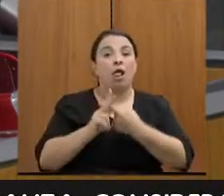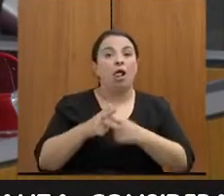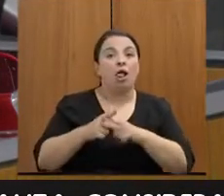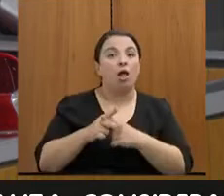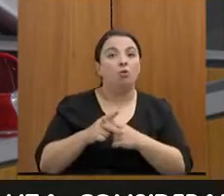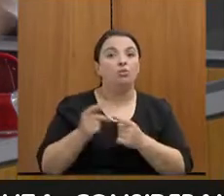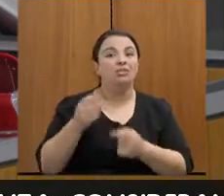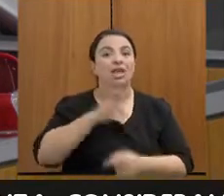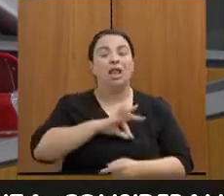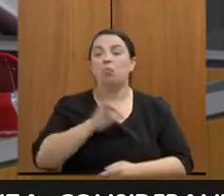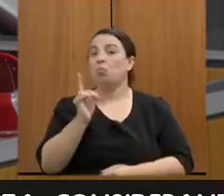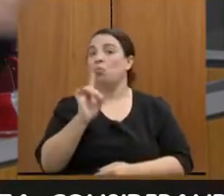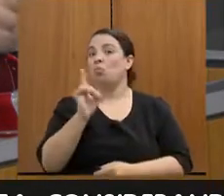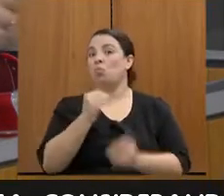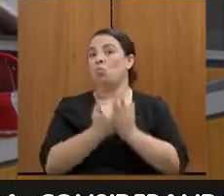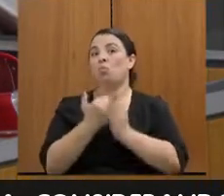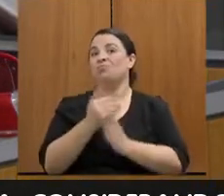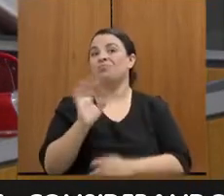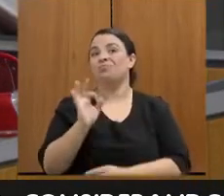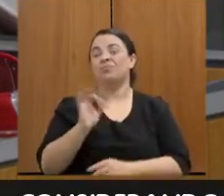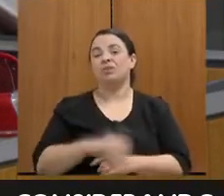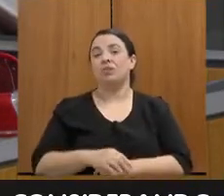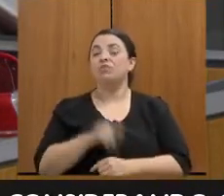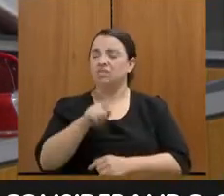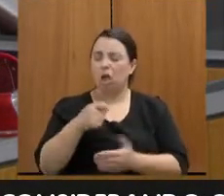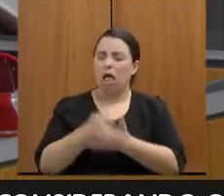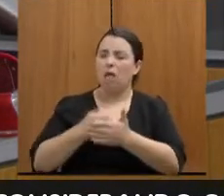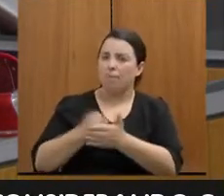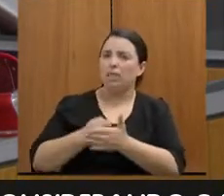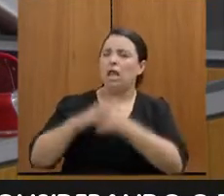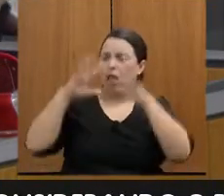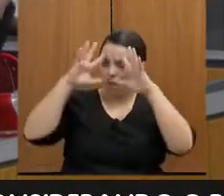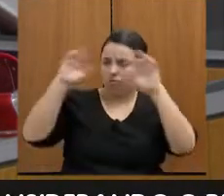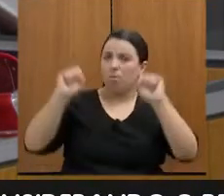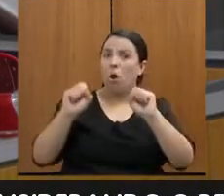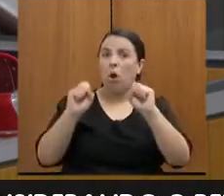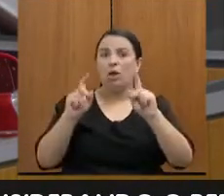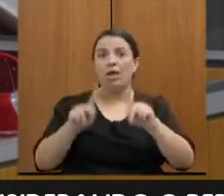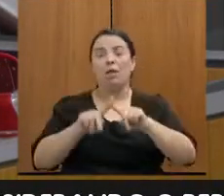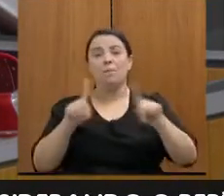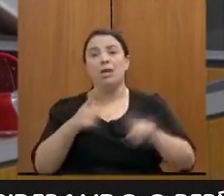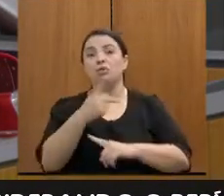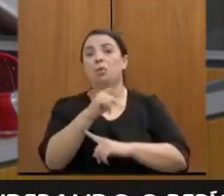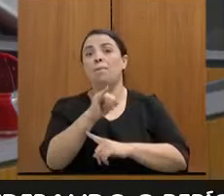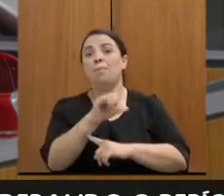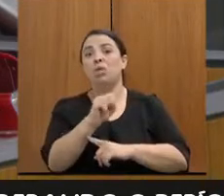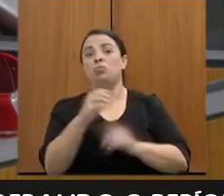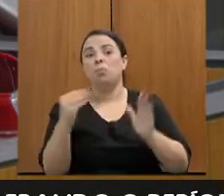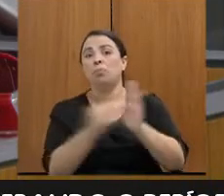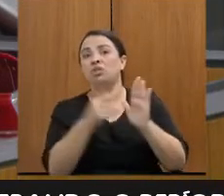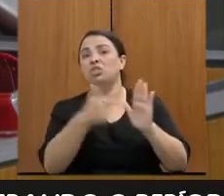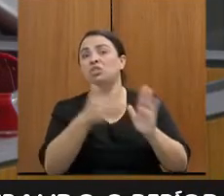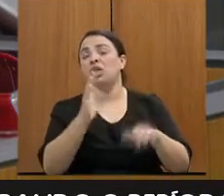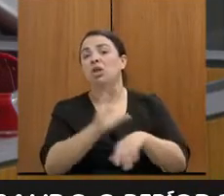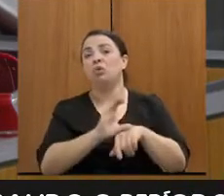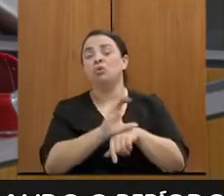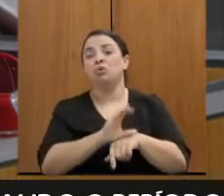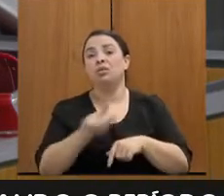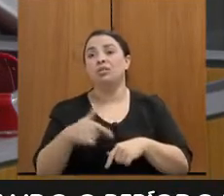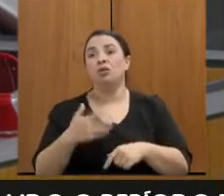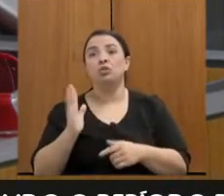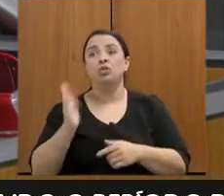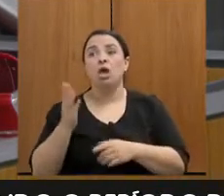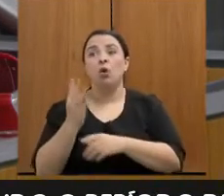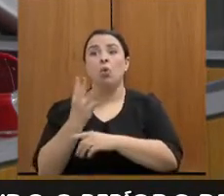piso salarial da Constituição, estão batalhando firmemente no tribunal. Mas o piso está lá na Constituição. São quatro anos sem reajuste.